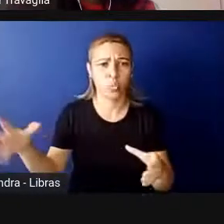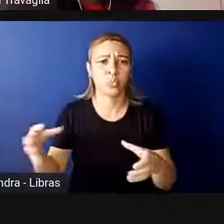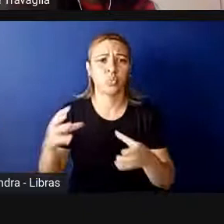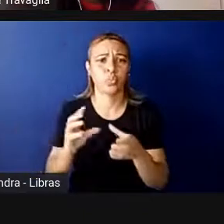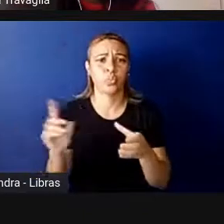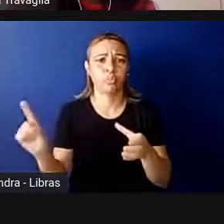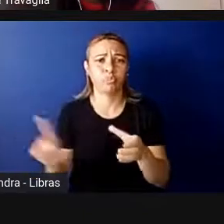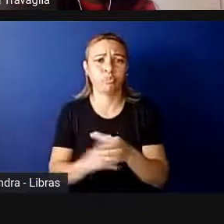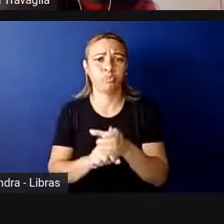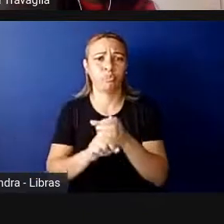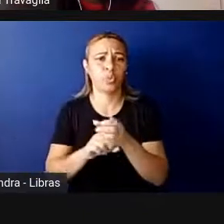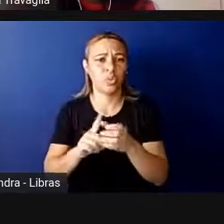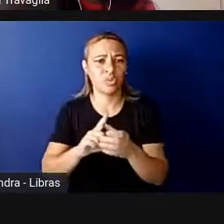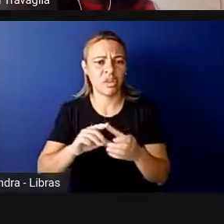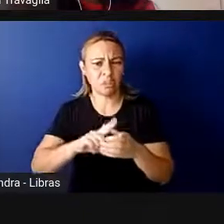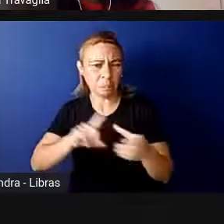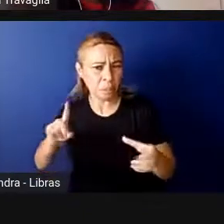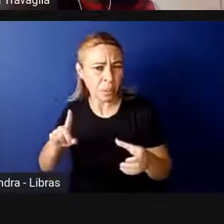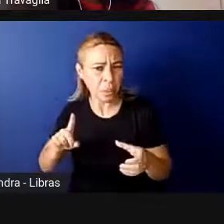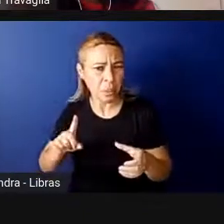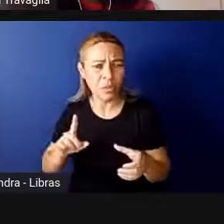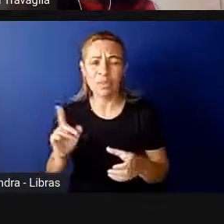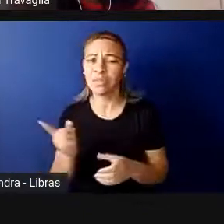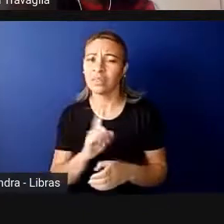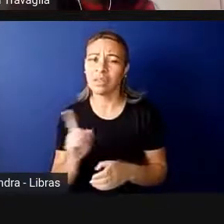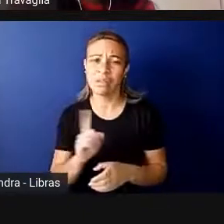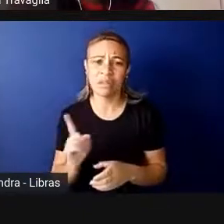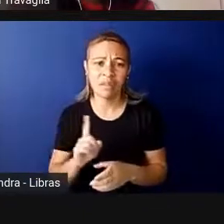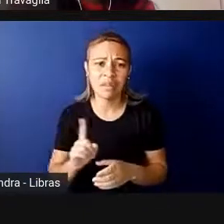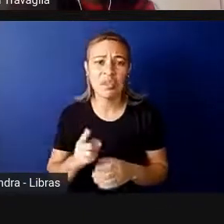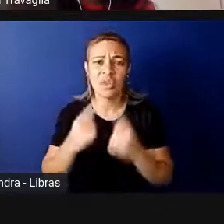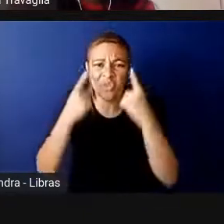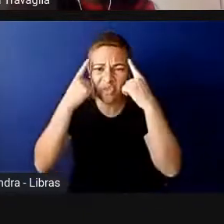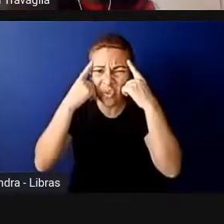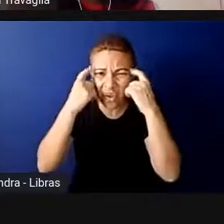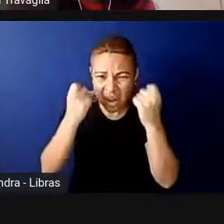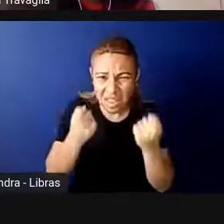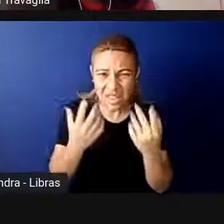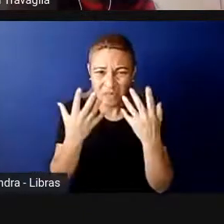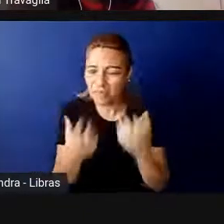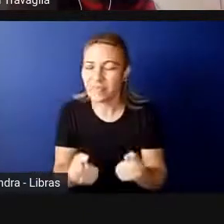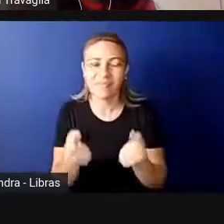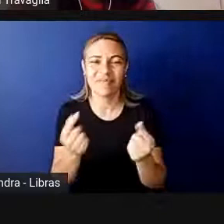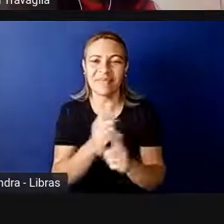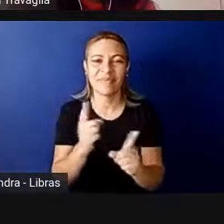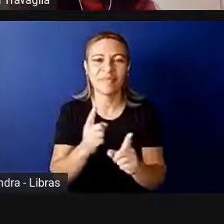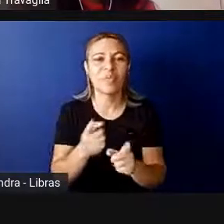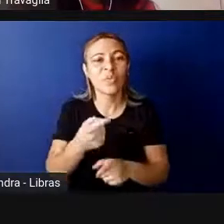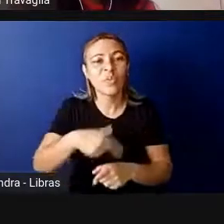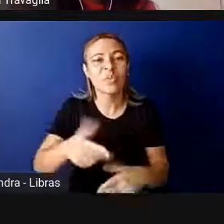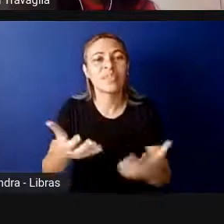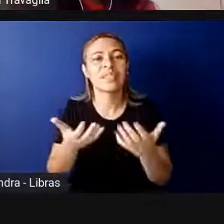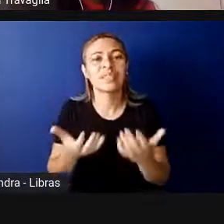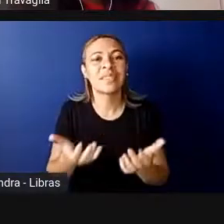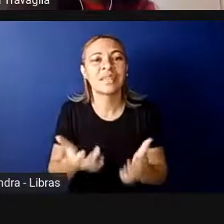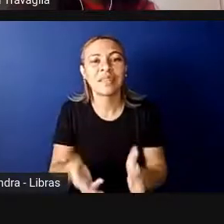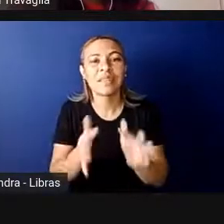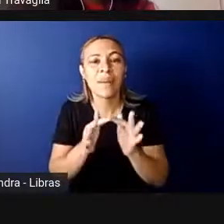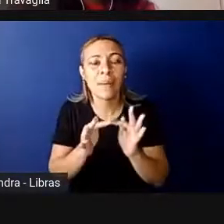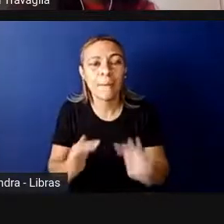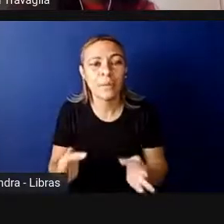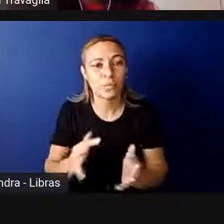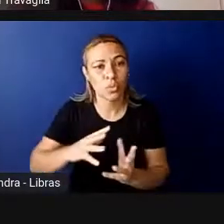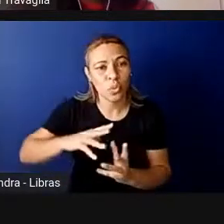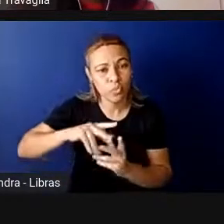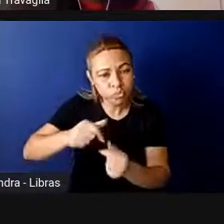exclusão, nós não coadunamos com a violência e nós queremos apenas que o mundo da vida que cabe